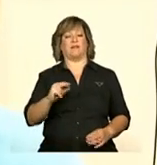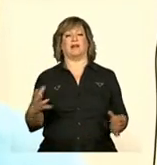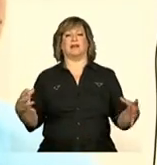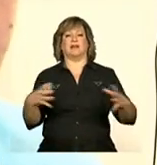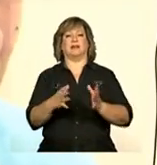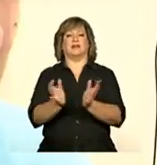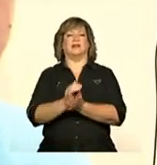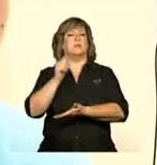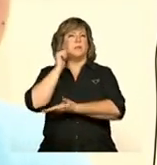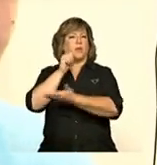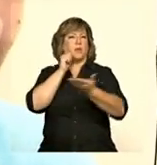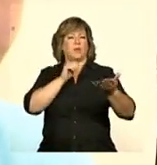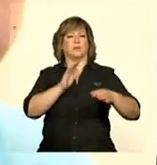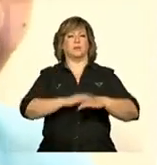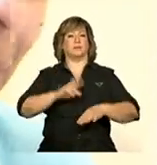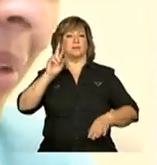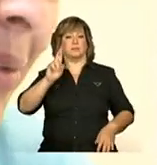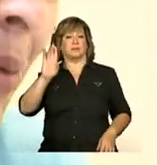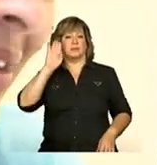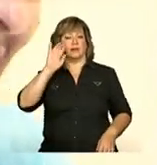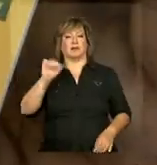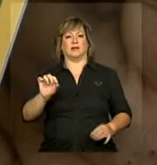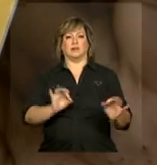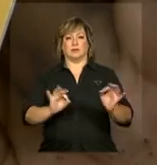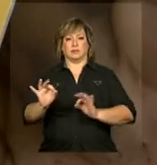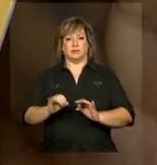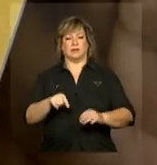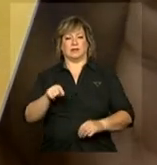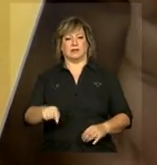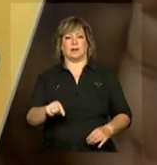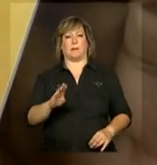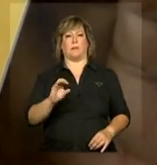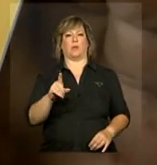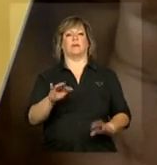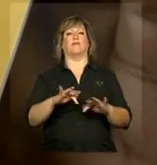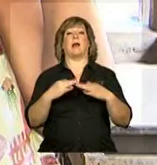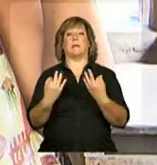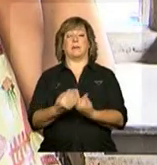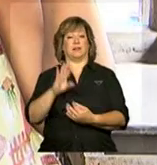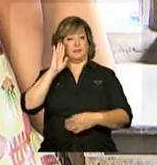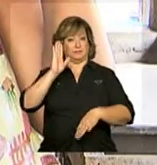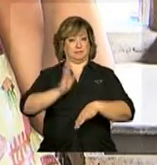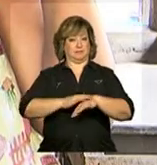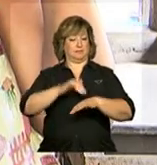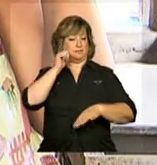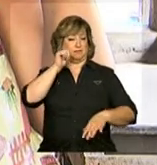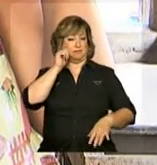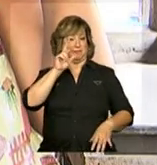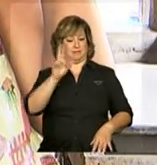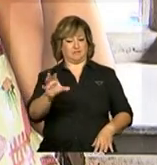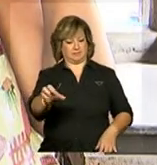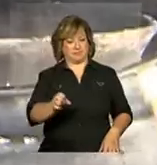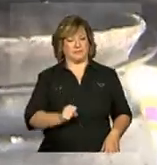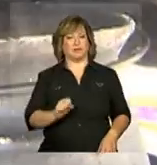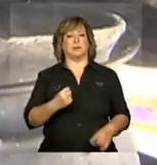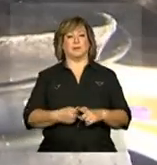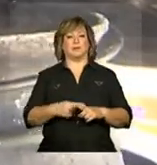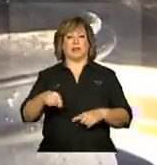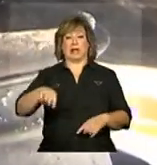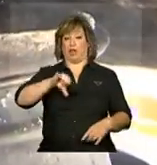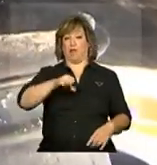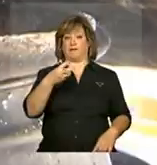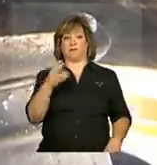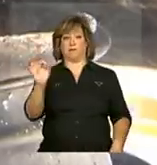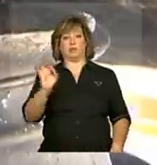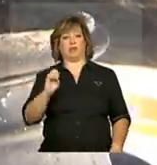universo de mulheres responsáveis pela gestão do cartão do Bolsa Família. Hoje, elas representam 93%